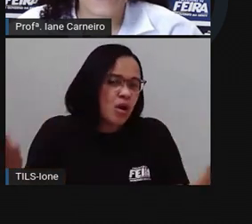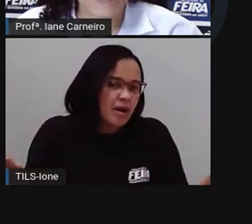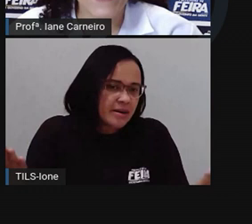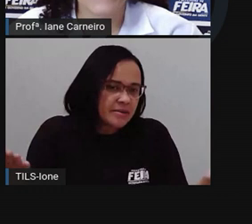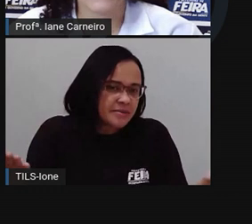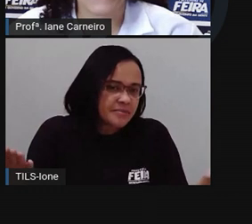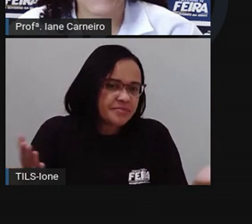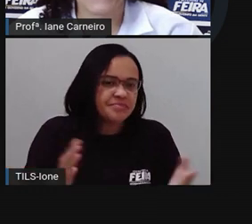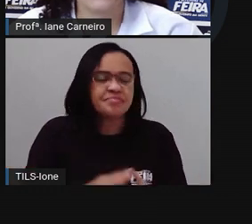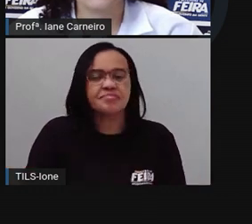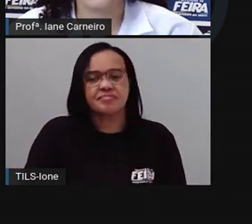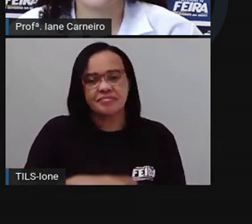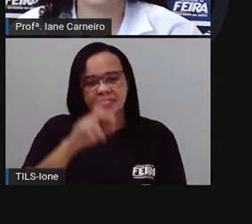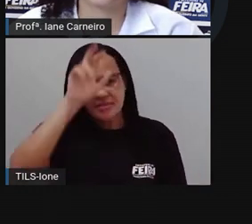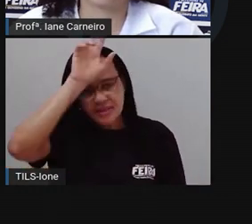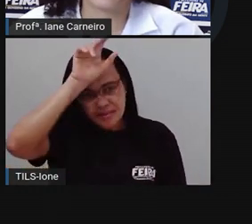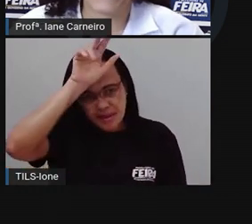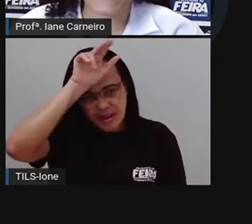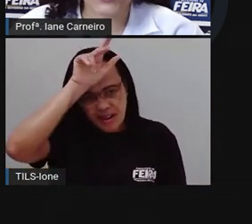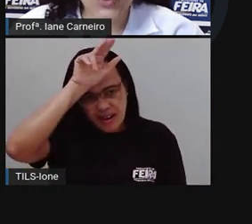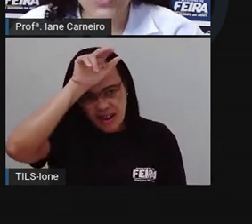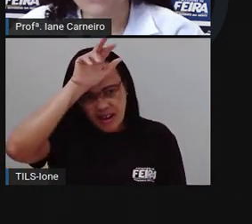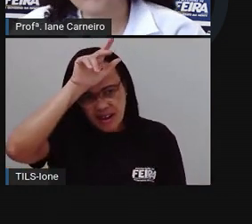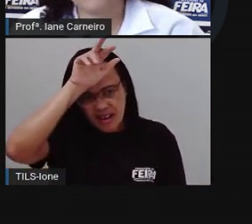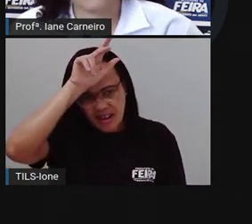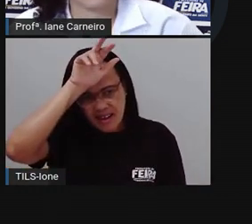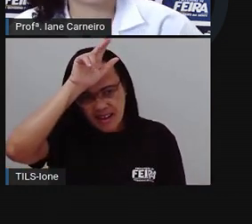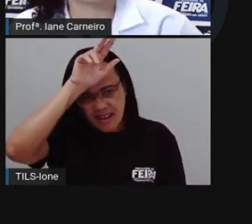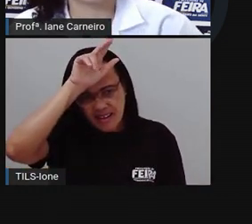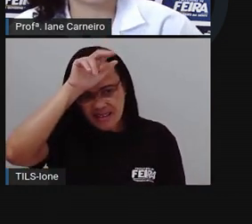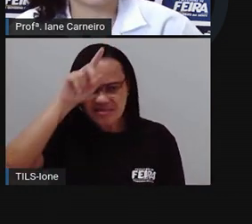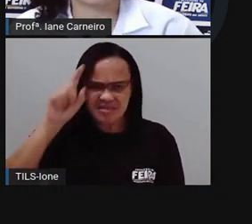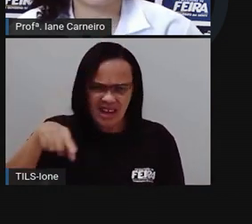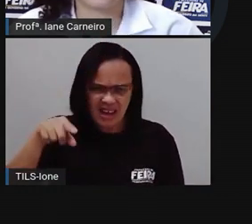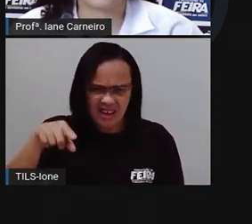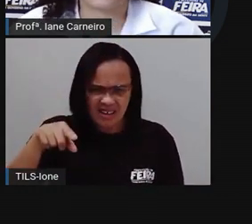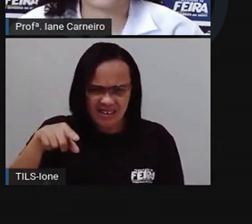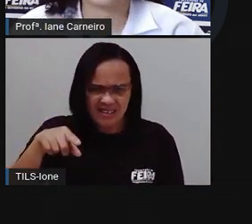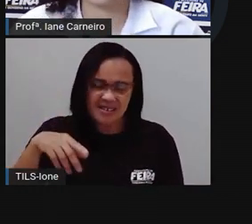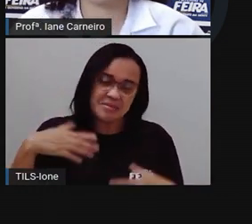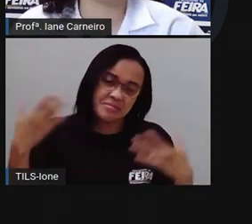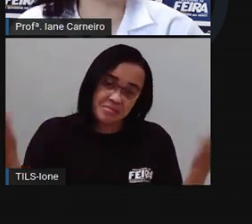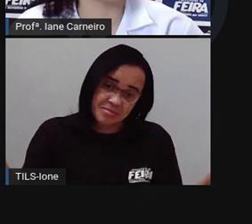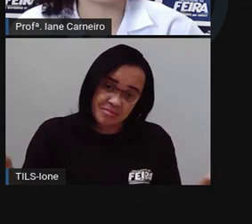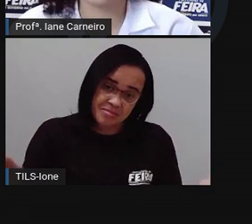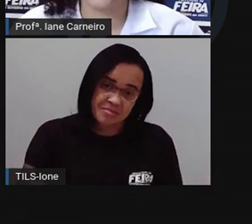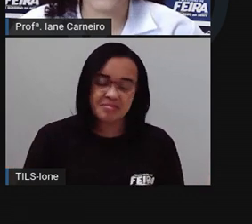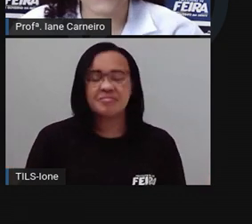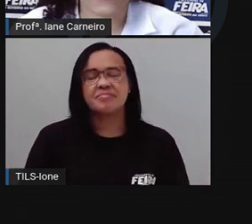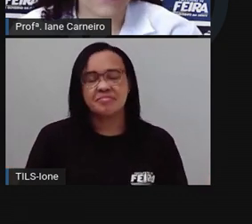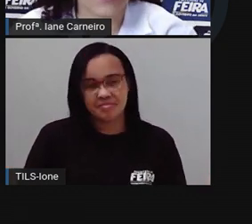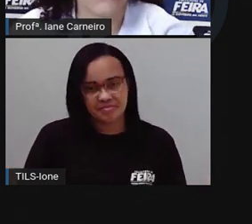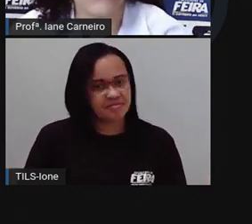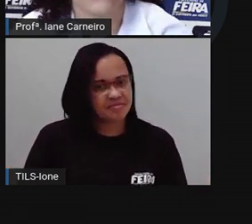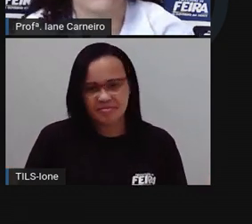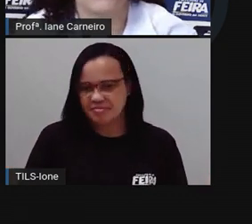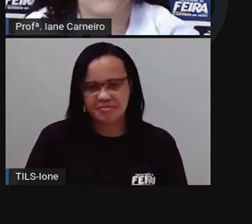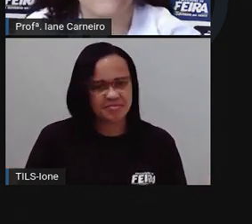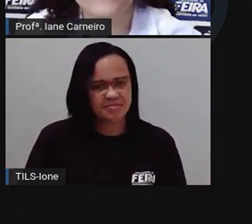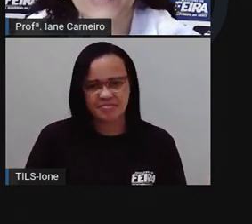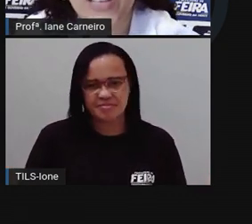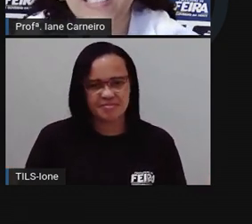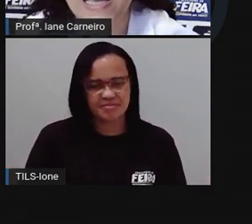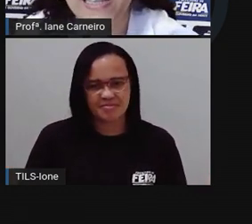bará? Eita, barato? Não é barato. É uma barata. Então, não pode ser que termina com O.